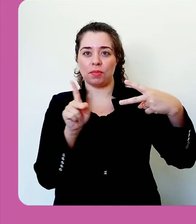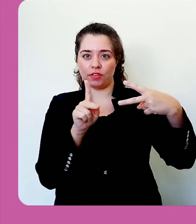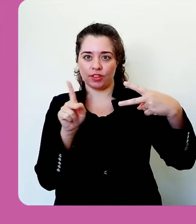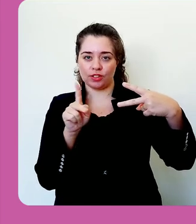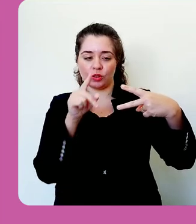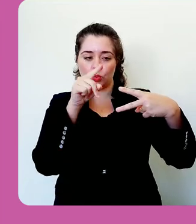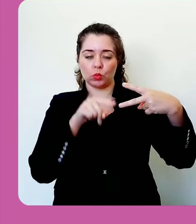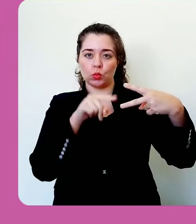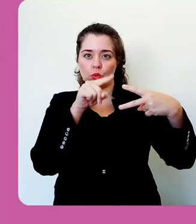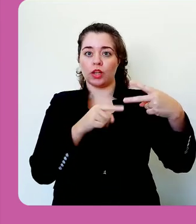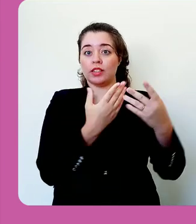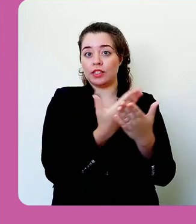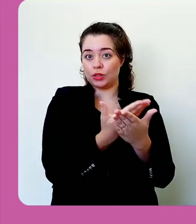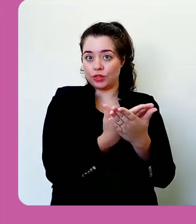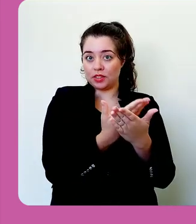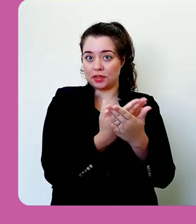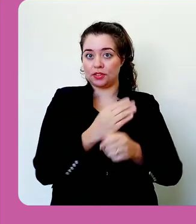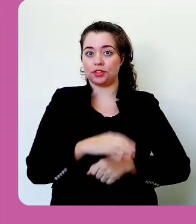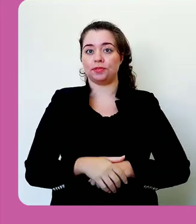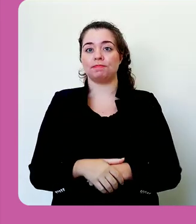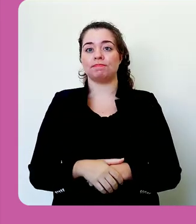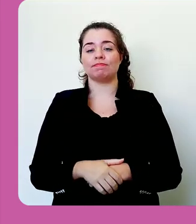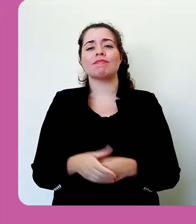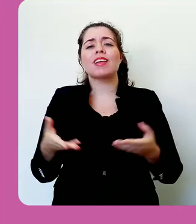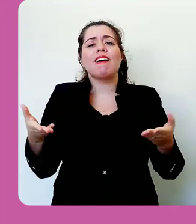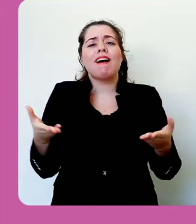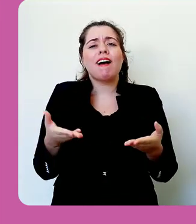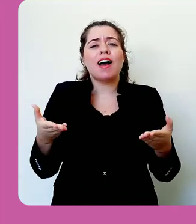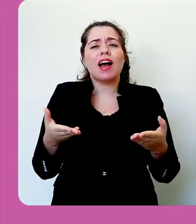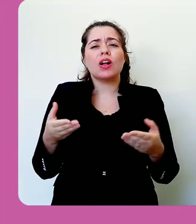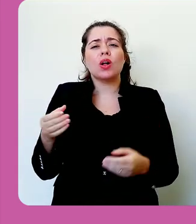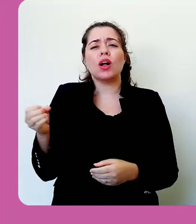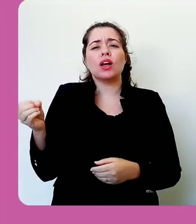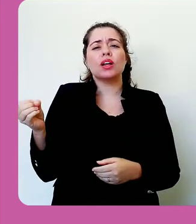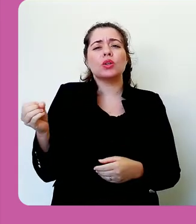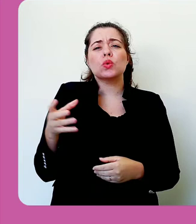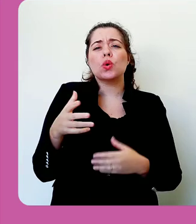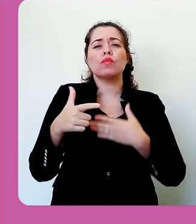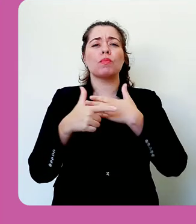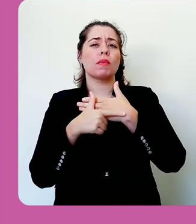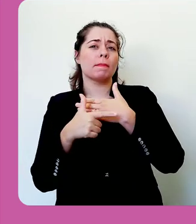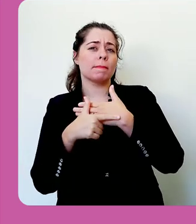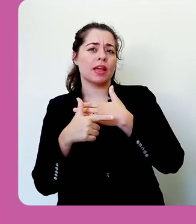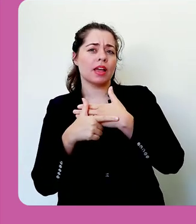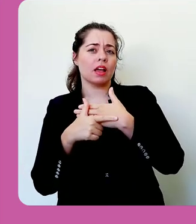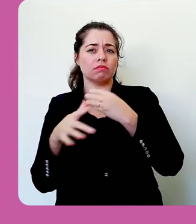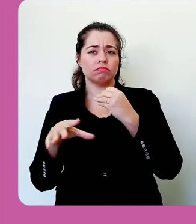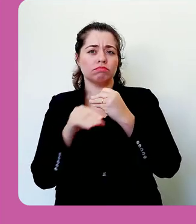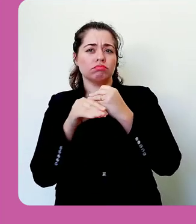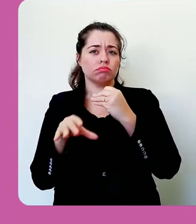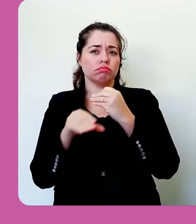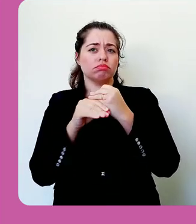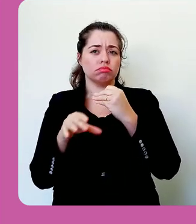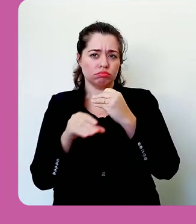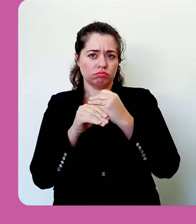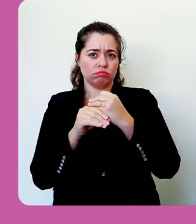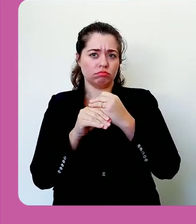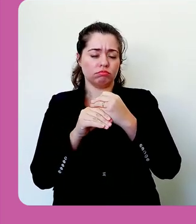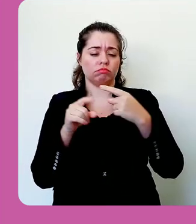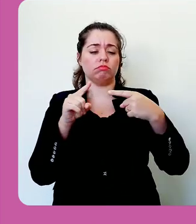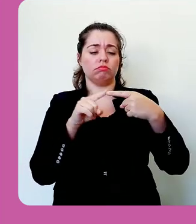estudante. Para eu incluir novos papéis, associar novos papéis aos professores,